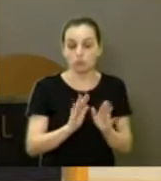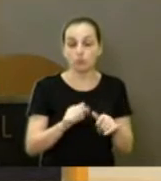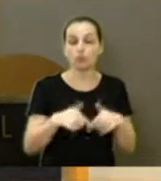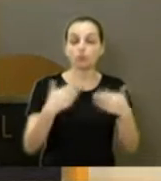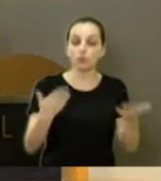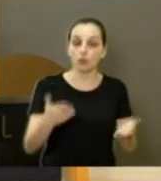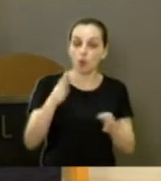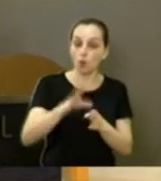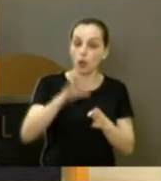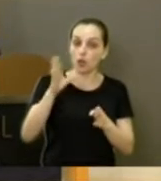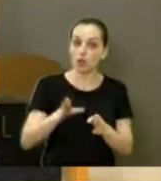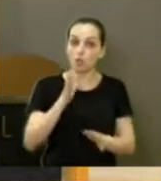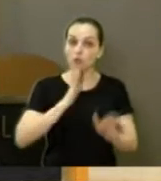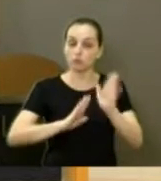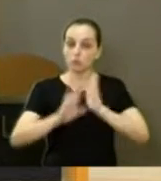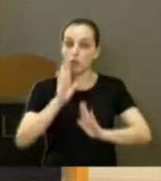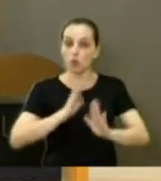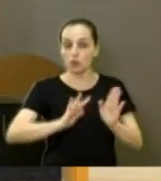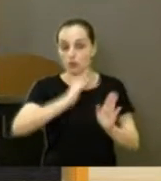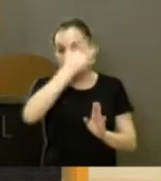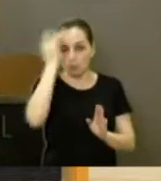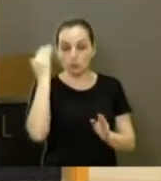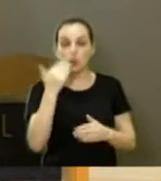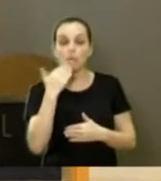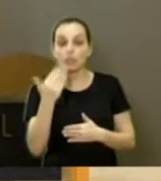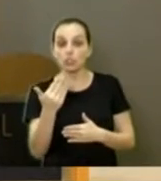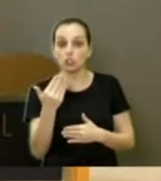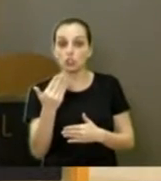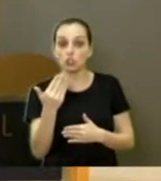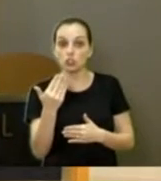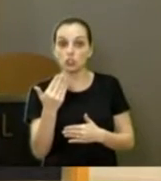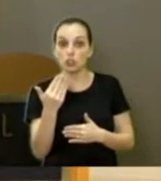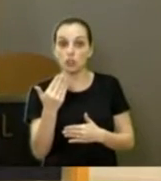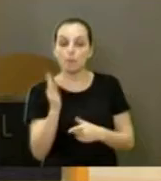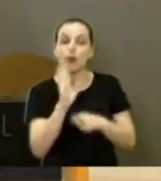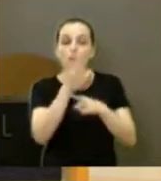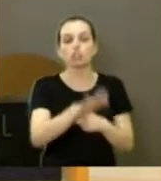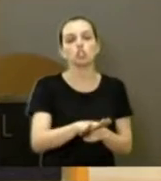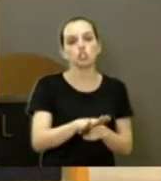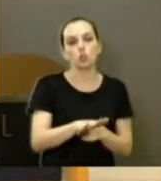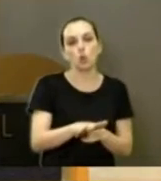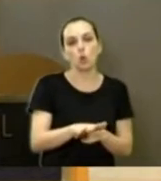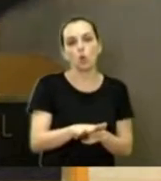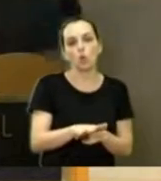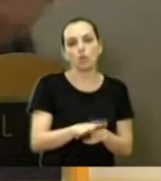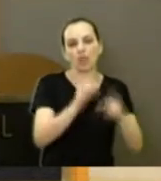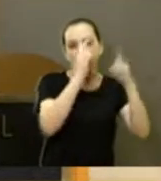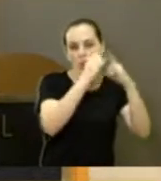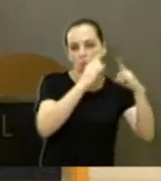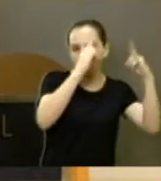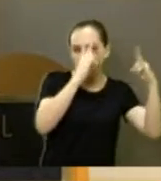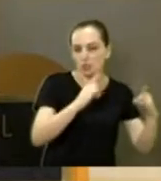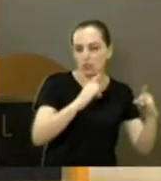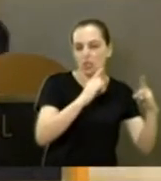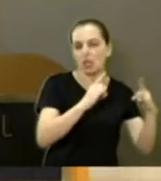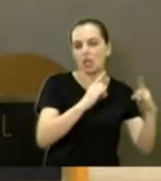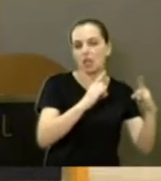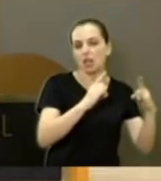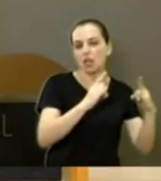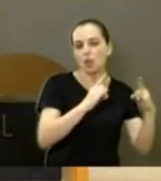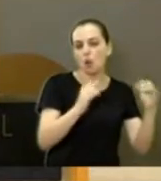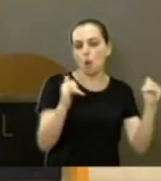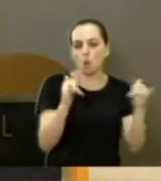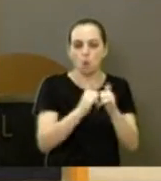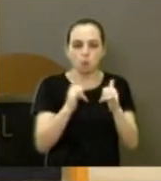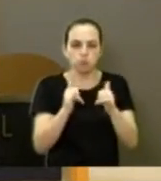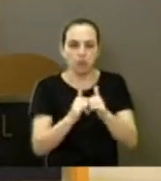cuidado, quando alguém vem pedir para você quebrar o galho, botar um circo, um parquinho de diversão, nos cantos da